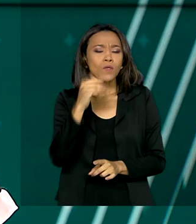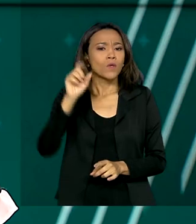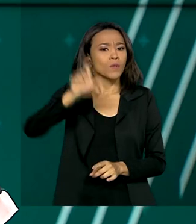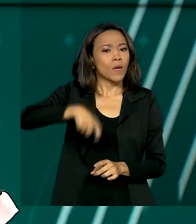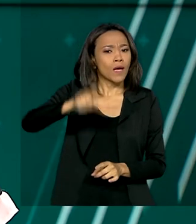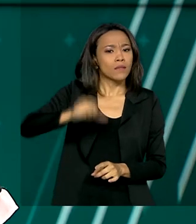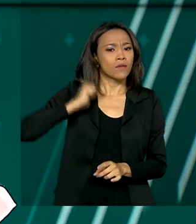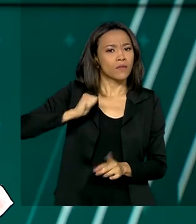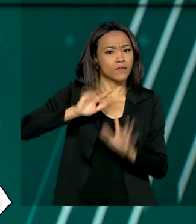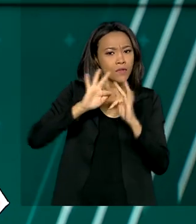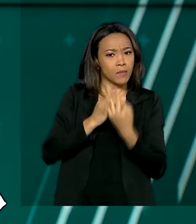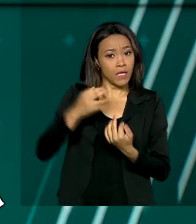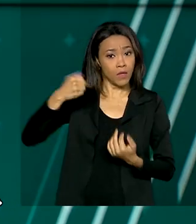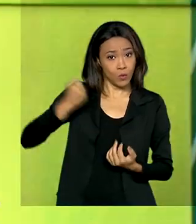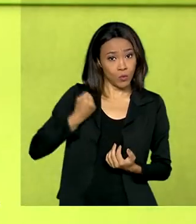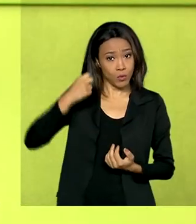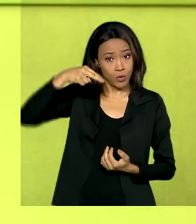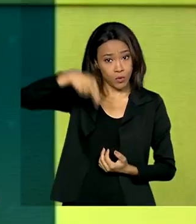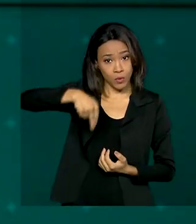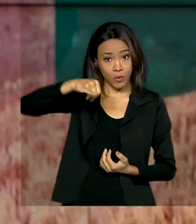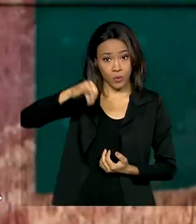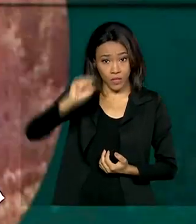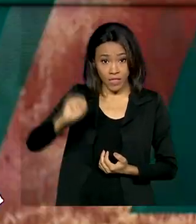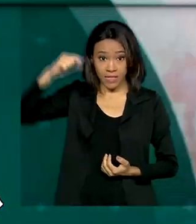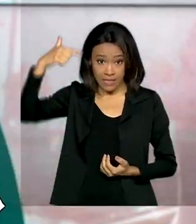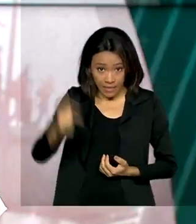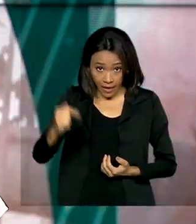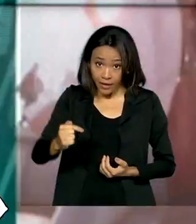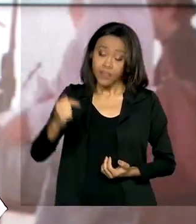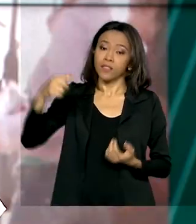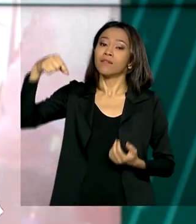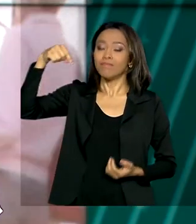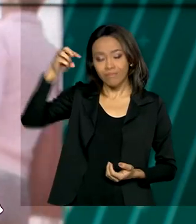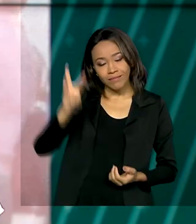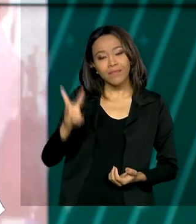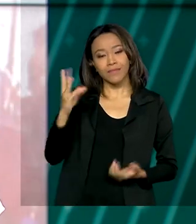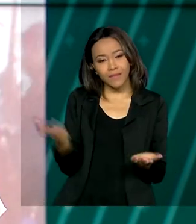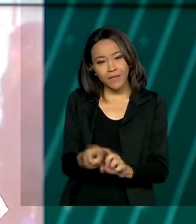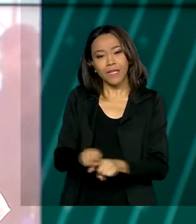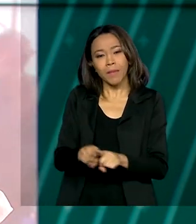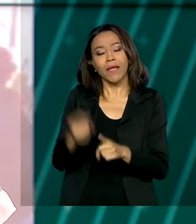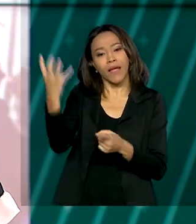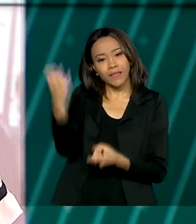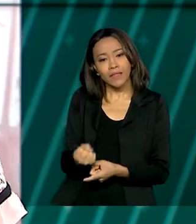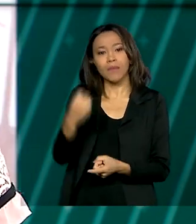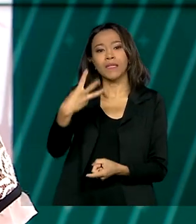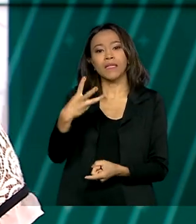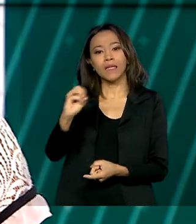o NIS Final 7, também recebem nesta terça a segunda parcela de 300 reais do auxílio extensão.